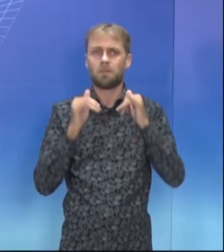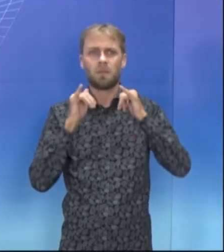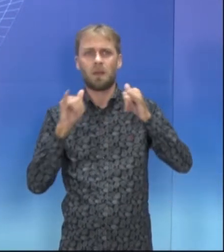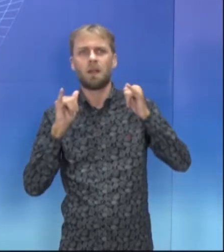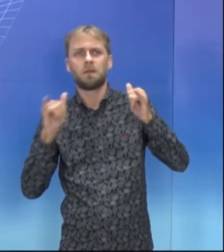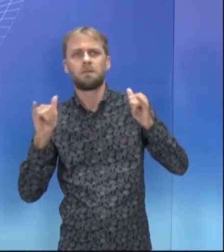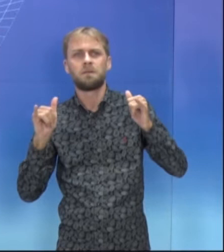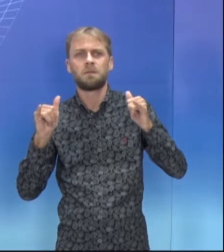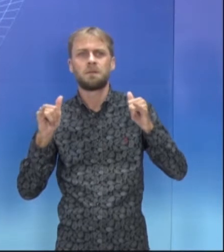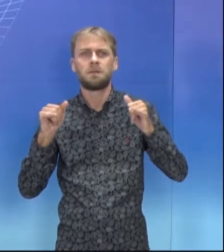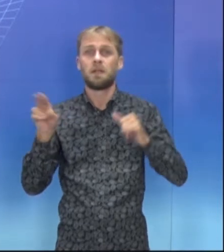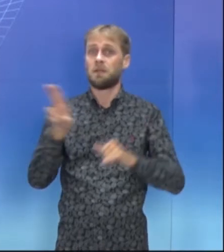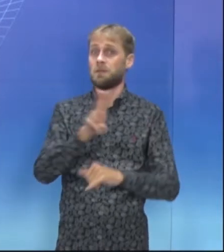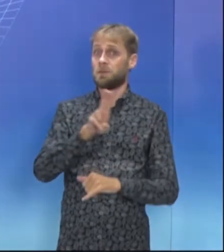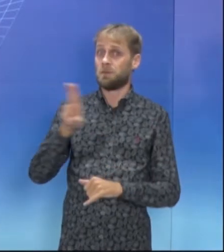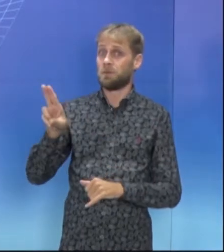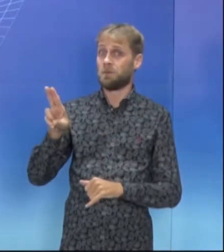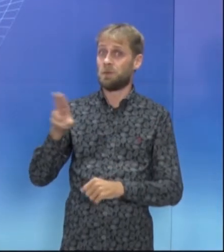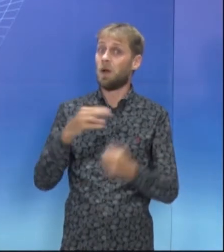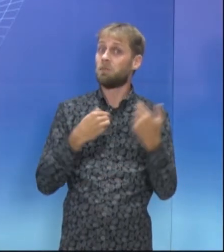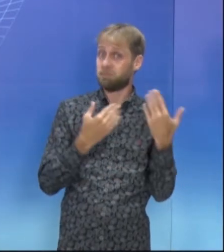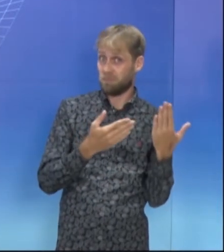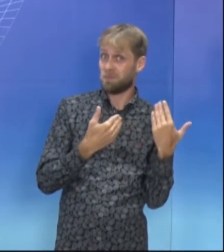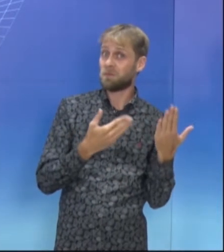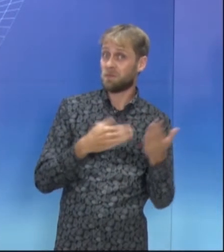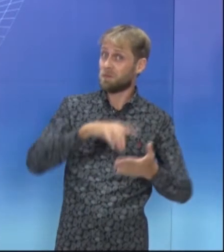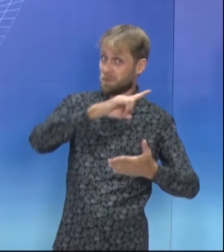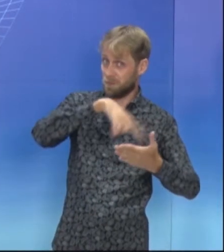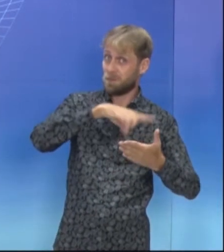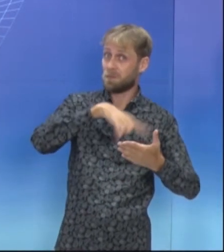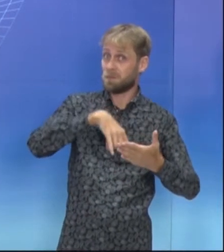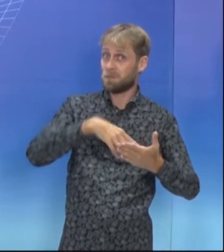Anunciará os nomes dos jovens a serem contratados?